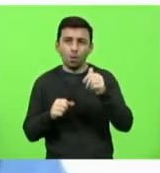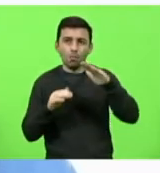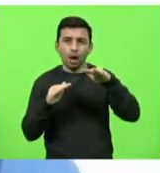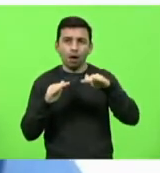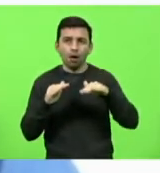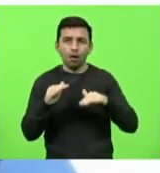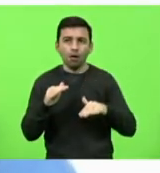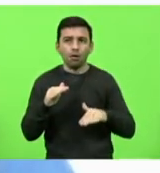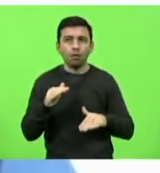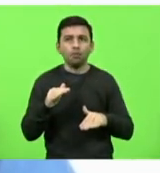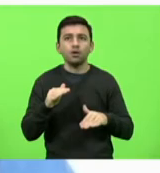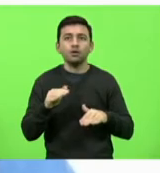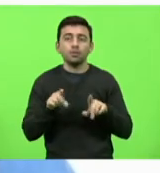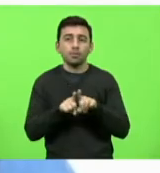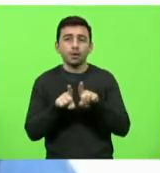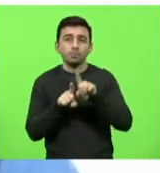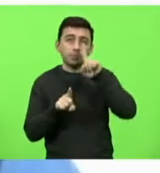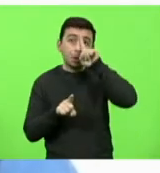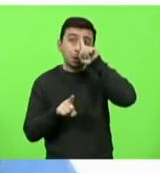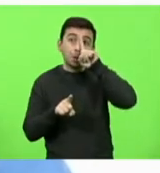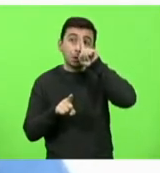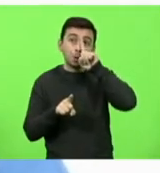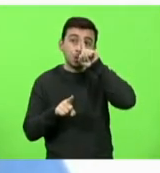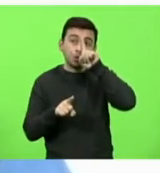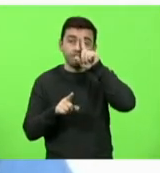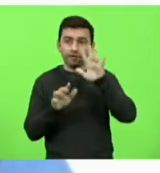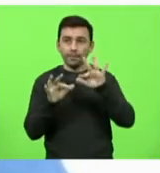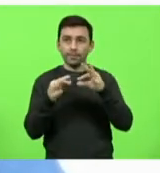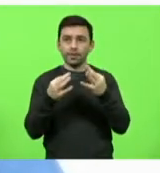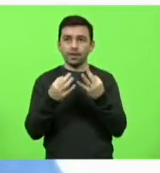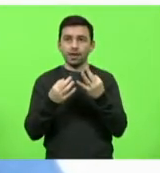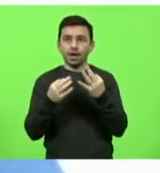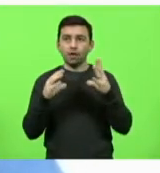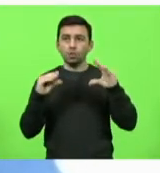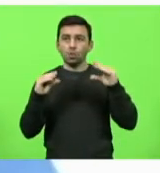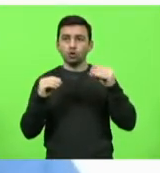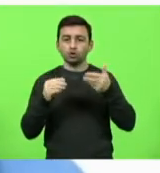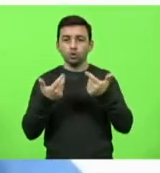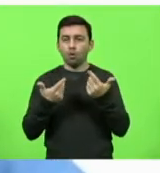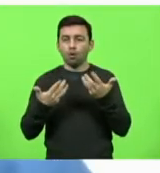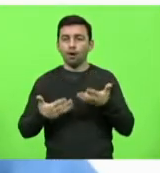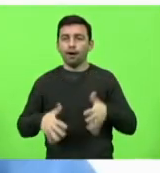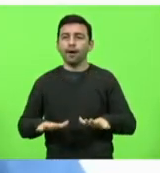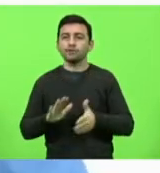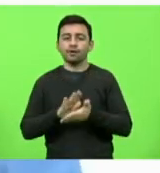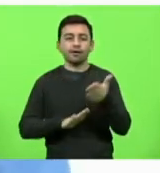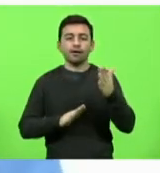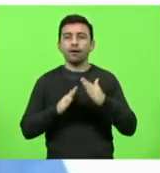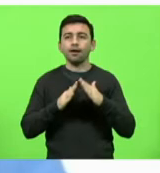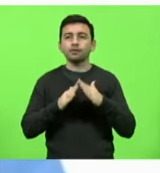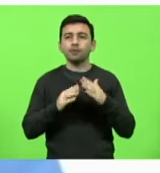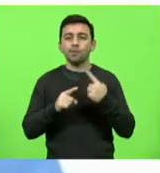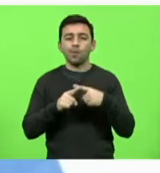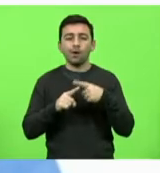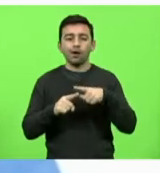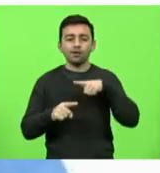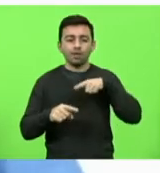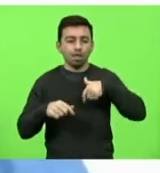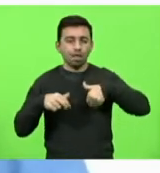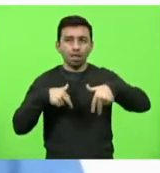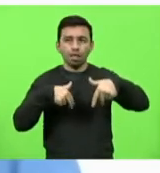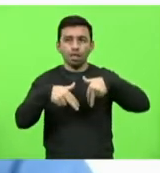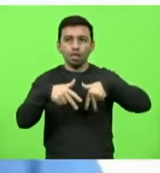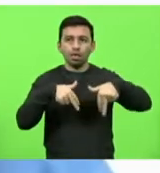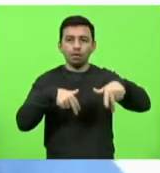além do risco, famílias que à noite não querem sair de casa, porque no trajeto que vão fazer,